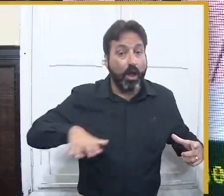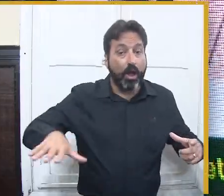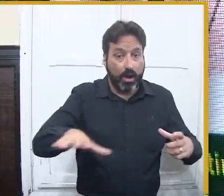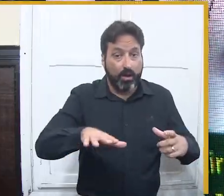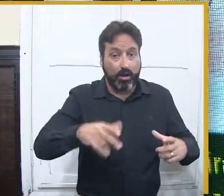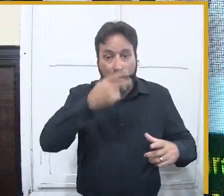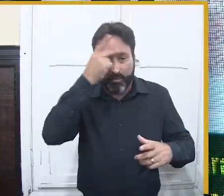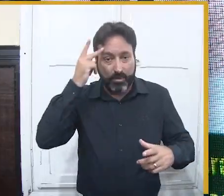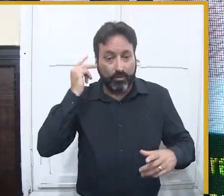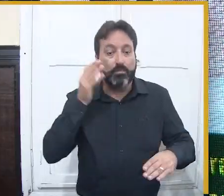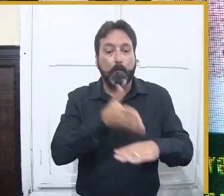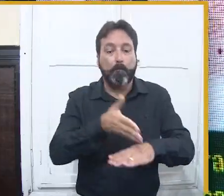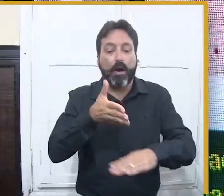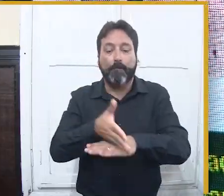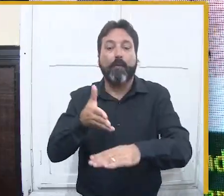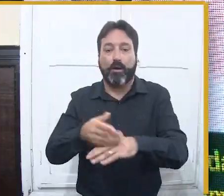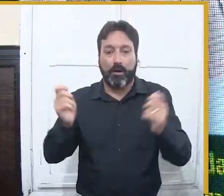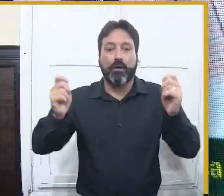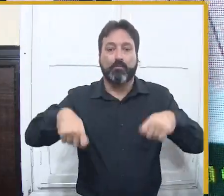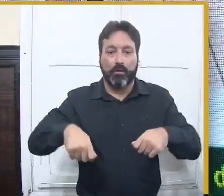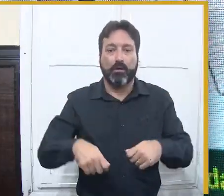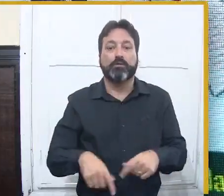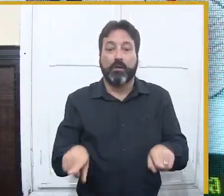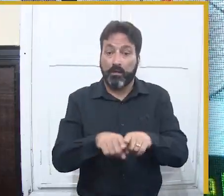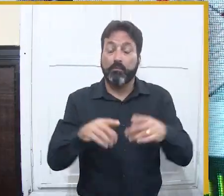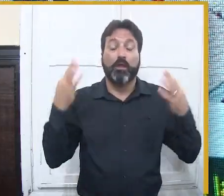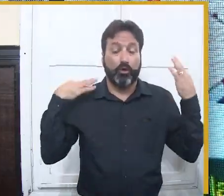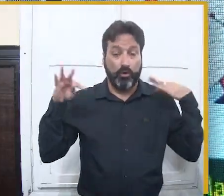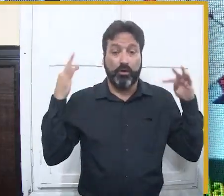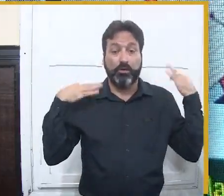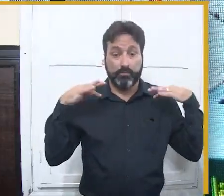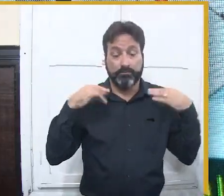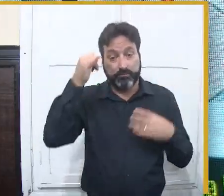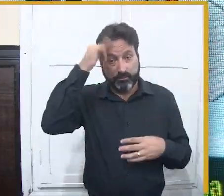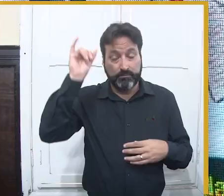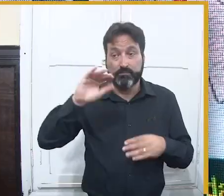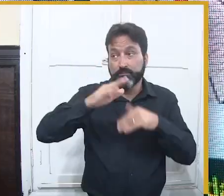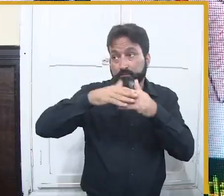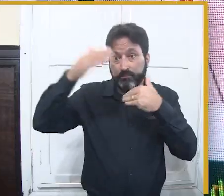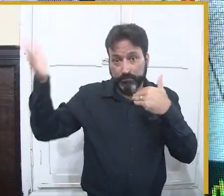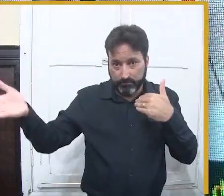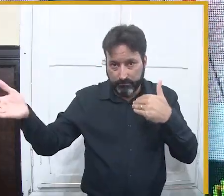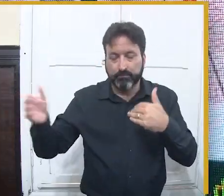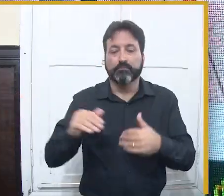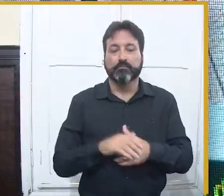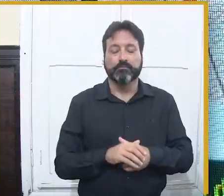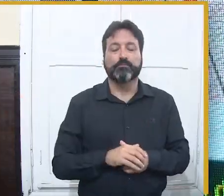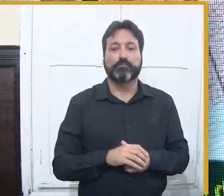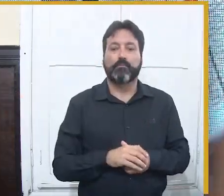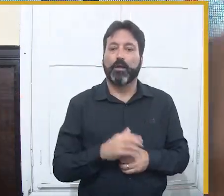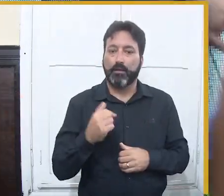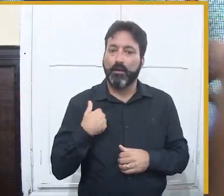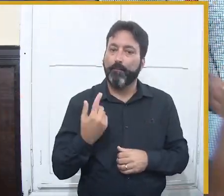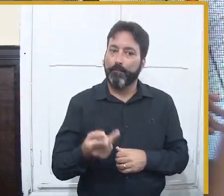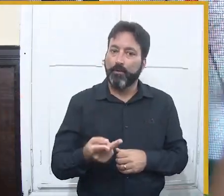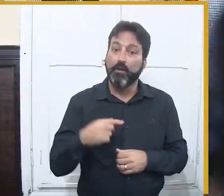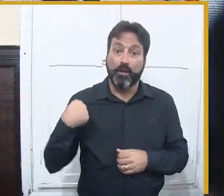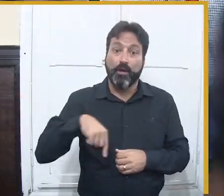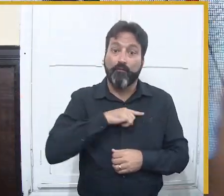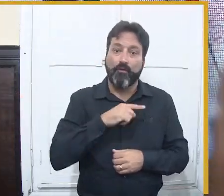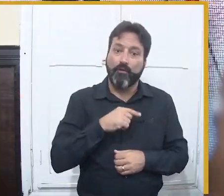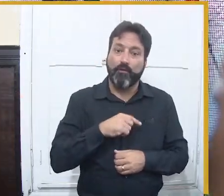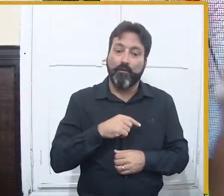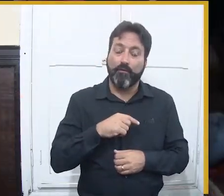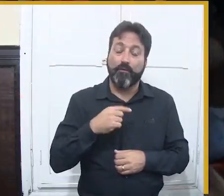se passa a chave no portão e encheu não dá mais. Então, quando nós aumentamos aqui a área